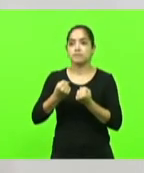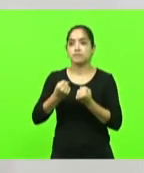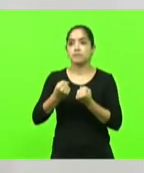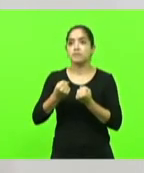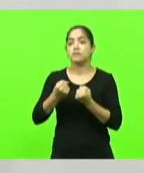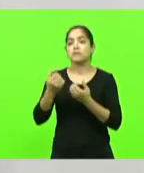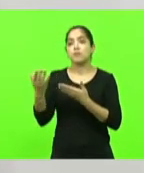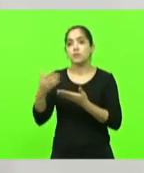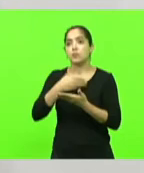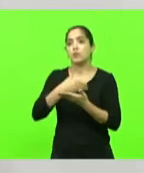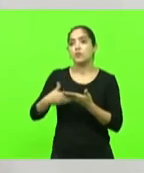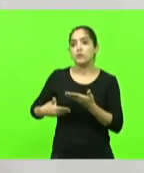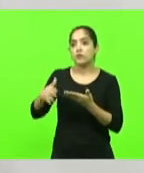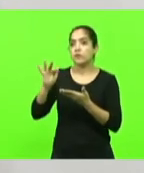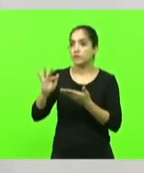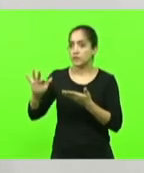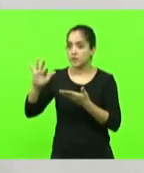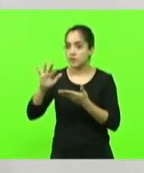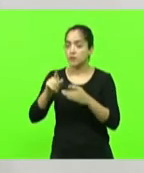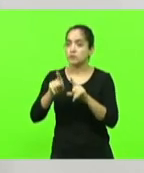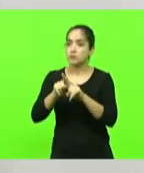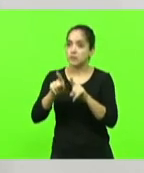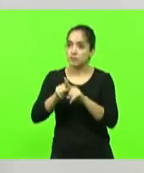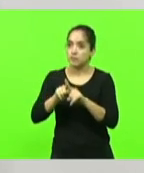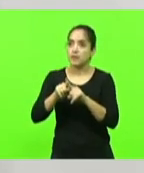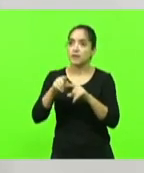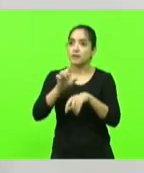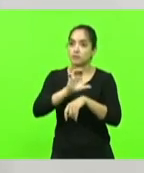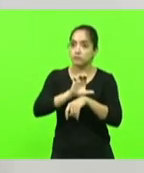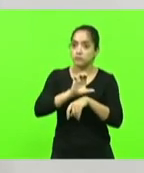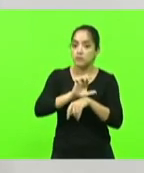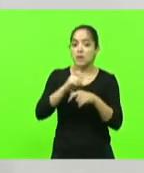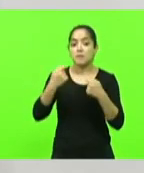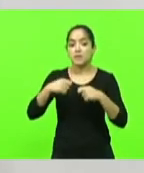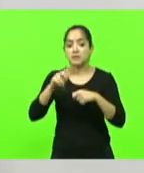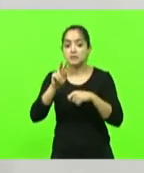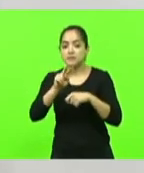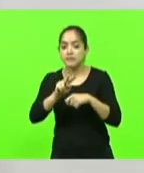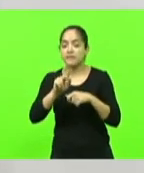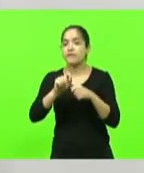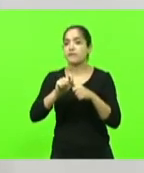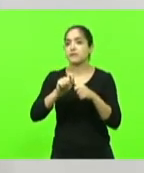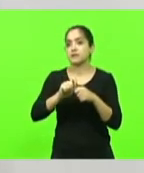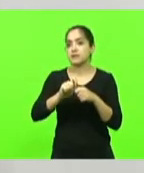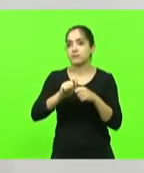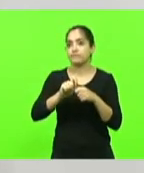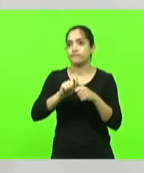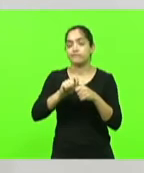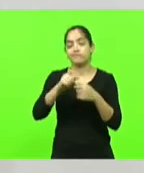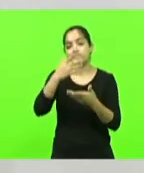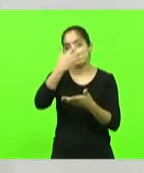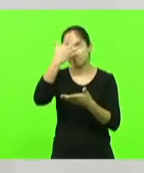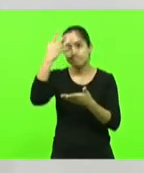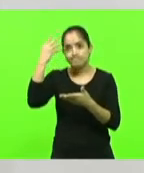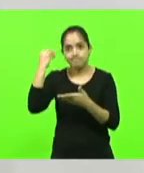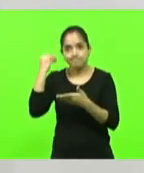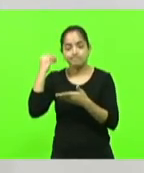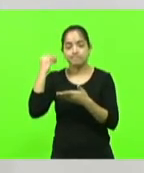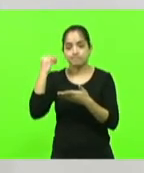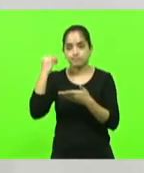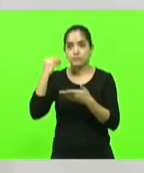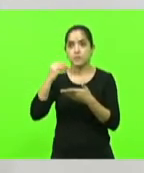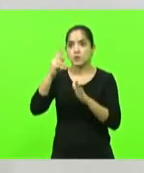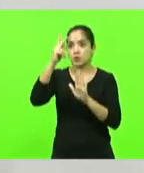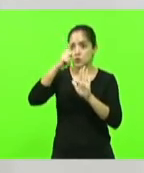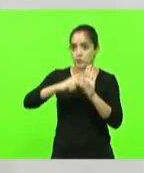e que o próprio governo do estado tem visto que ou ele faz alguma coisa ou realmente nós vamos ser esquecidos no plano nacional